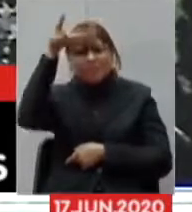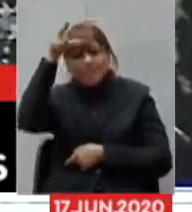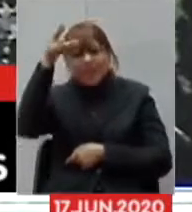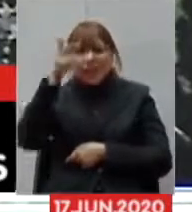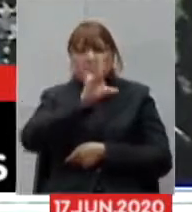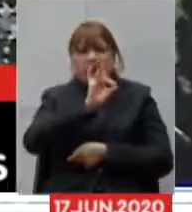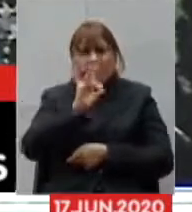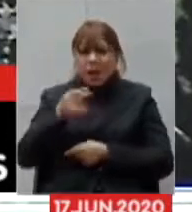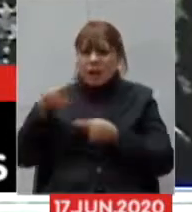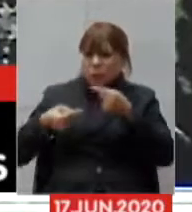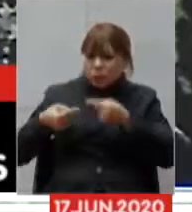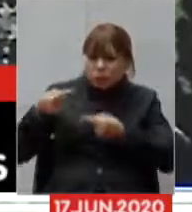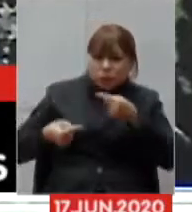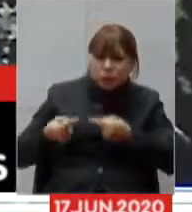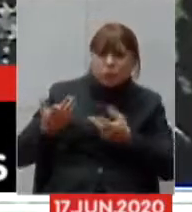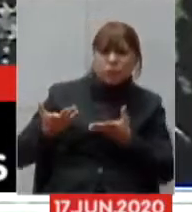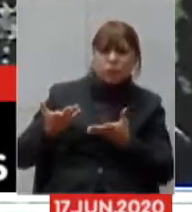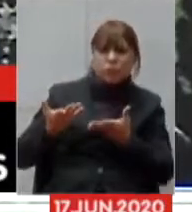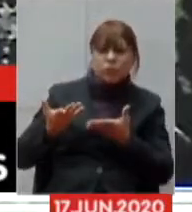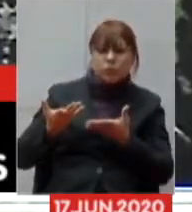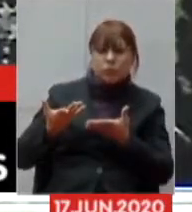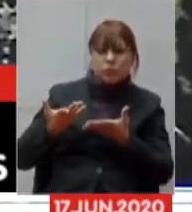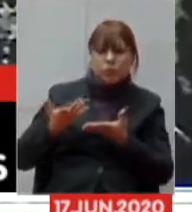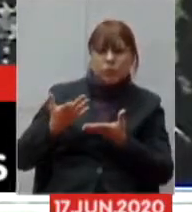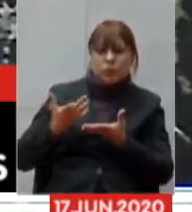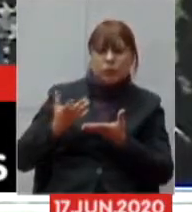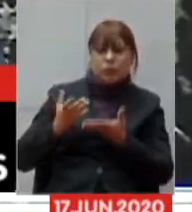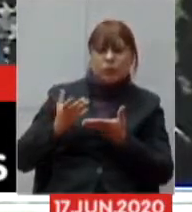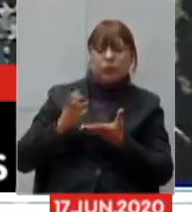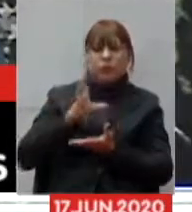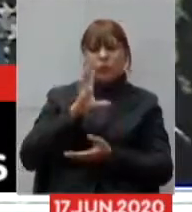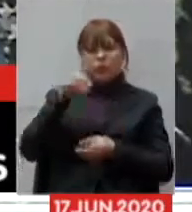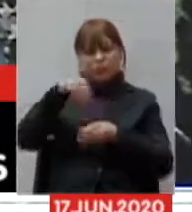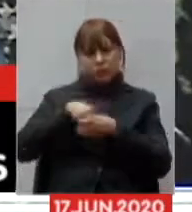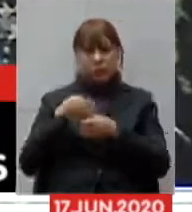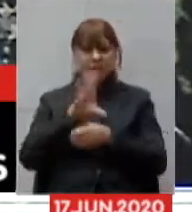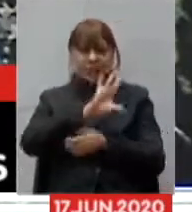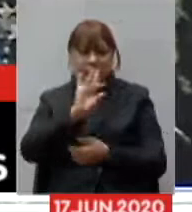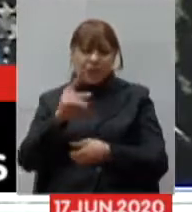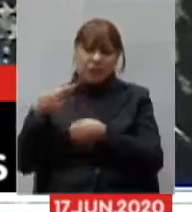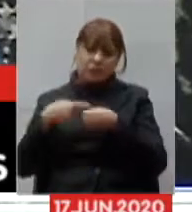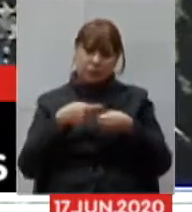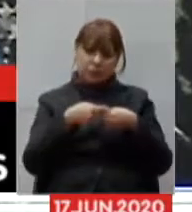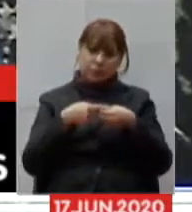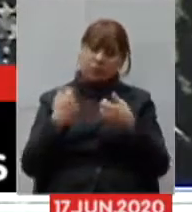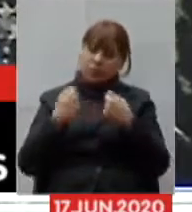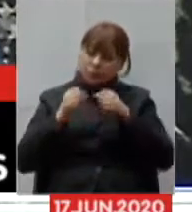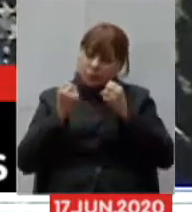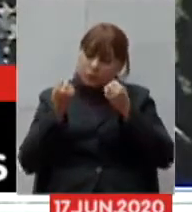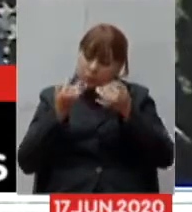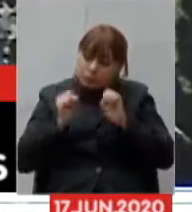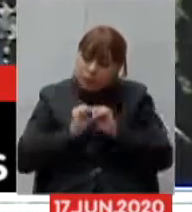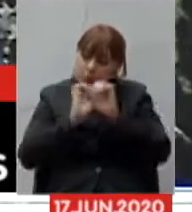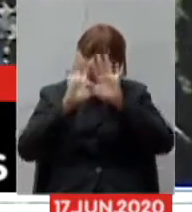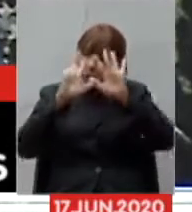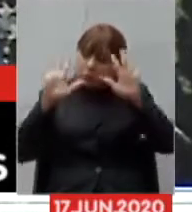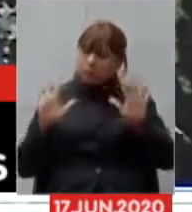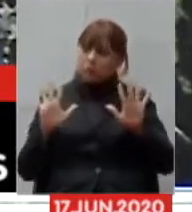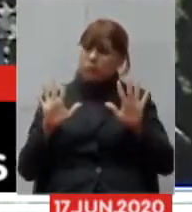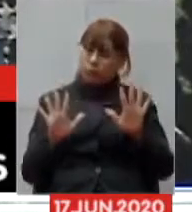político de cada cidadão cidadã em seu município então quero aqui deixar bem claro que